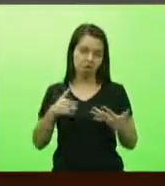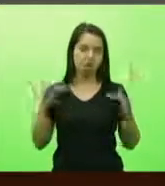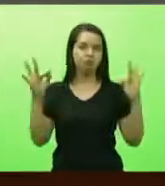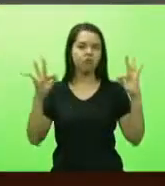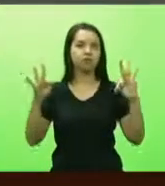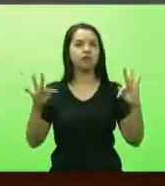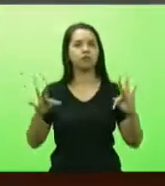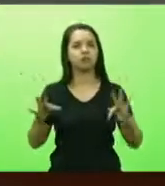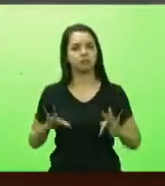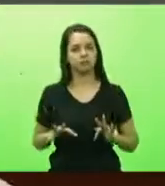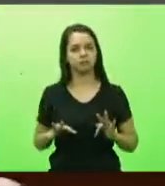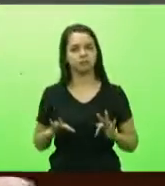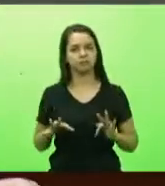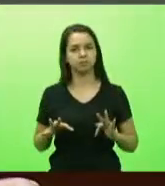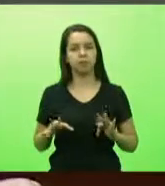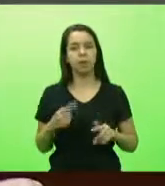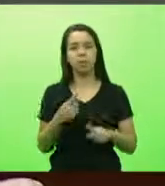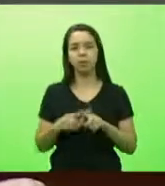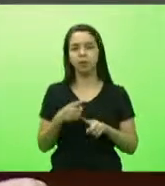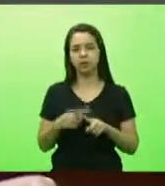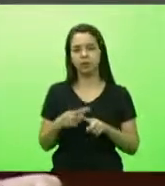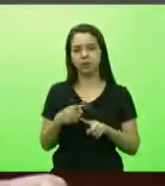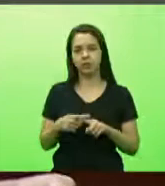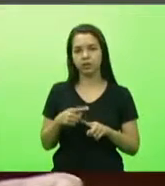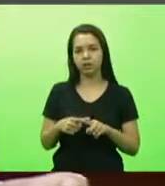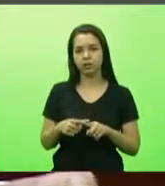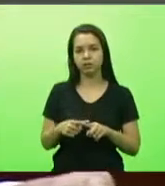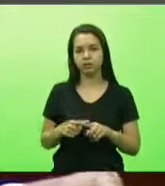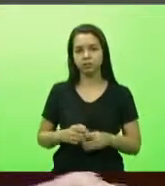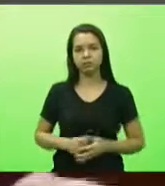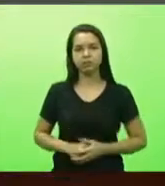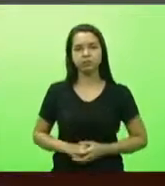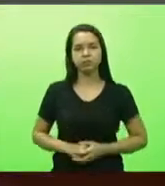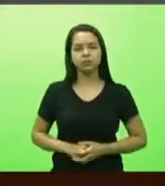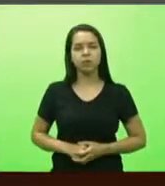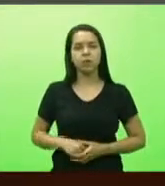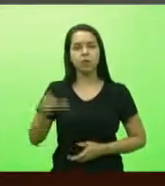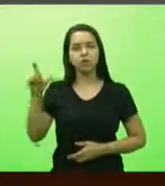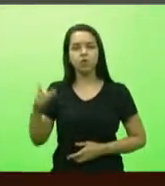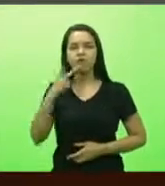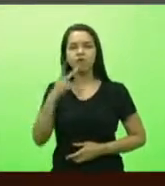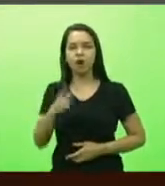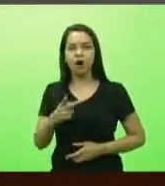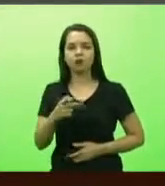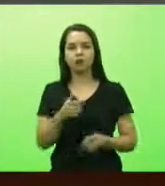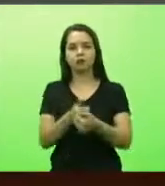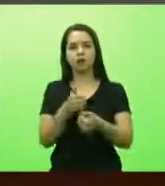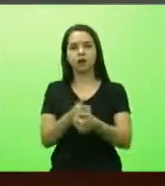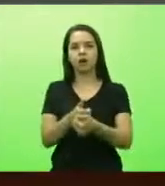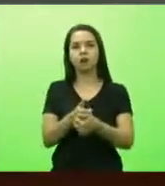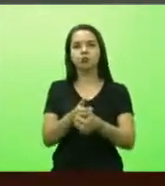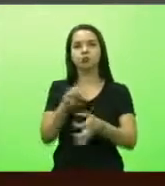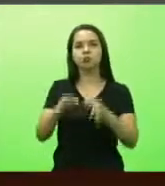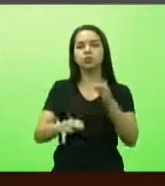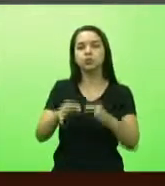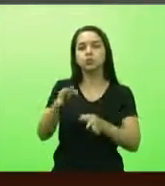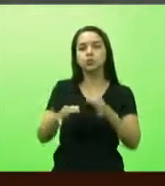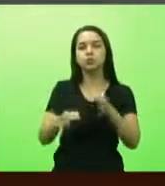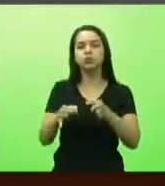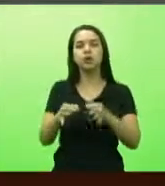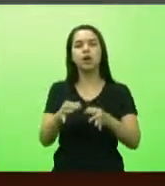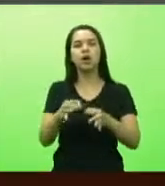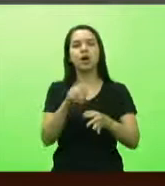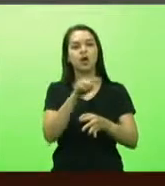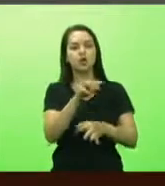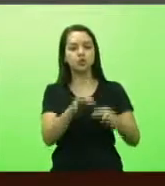contente porque quem diz que o Tribunal de Justiça se os desembargadores não gostam desse deputado